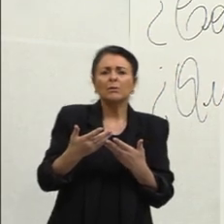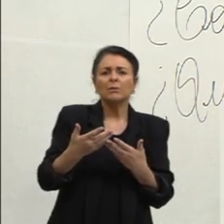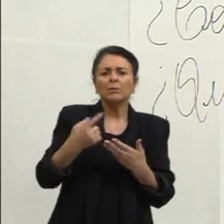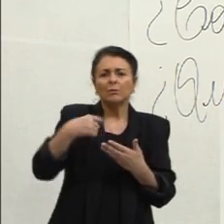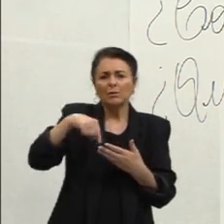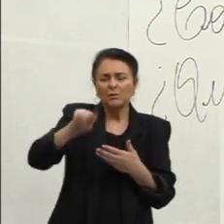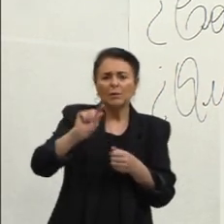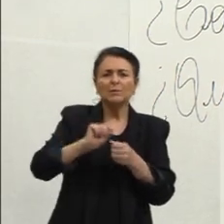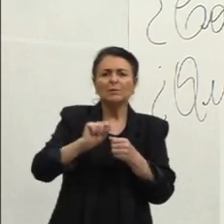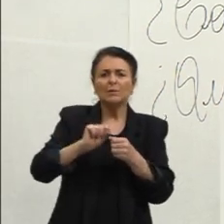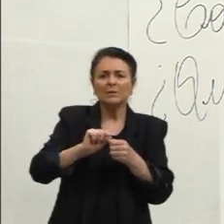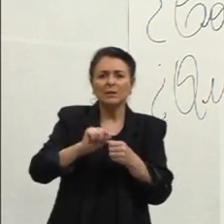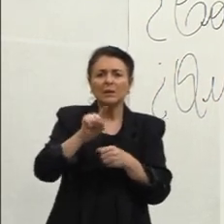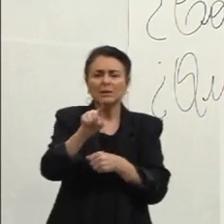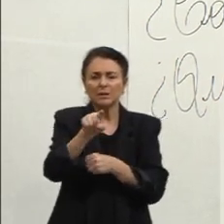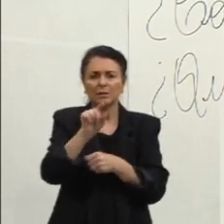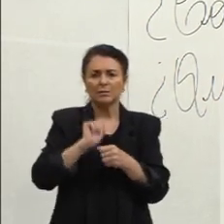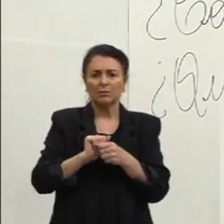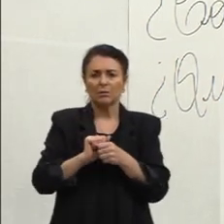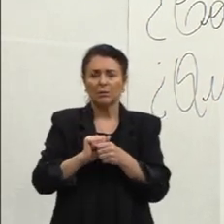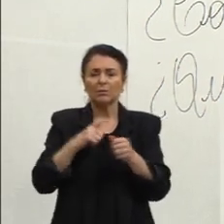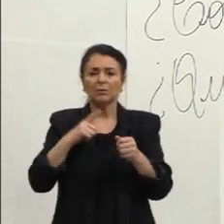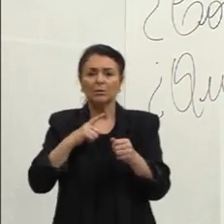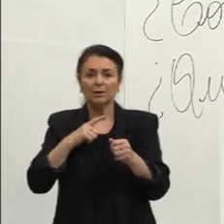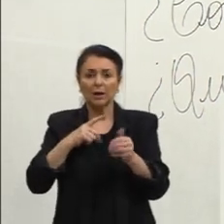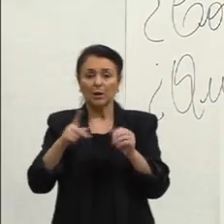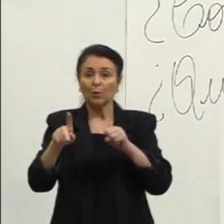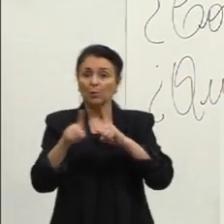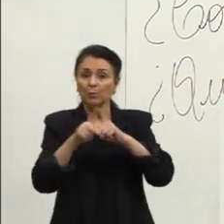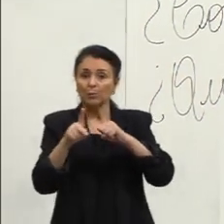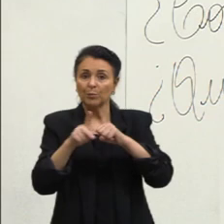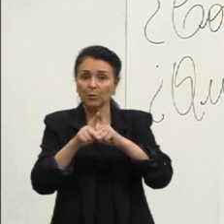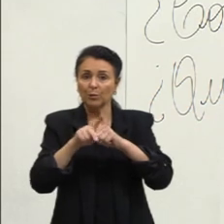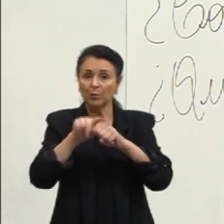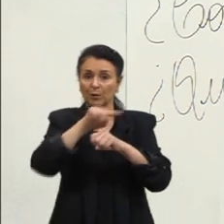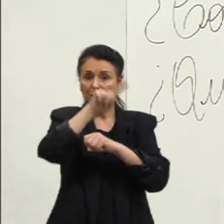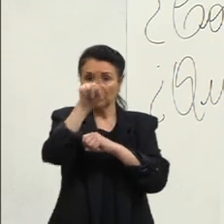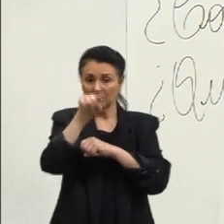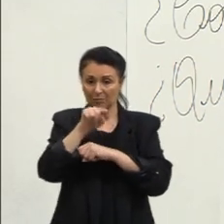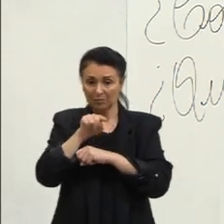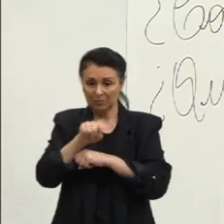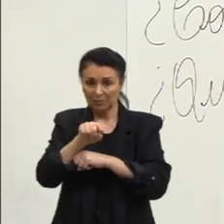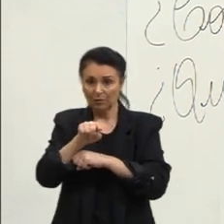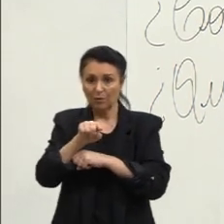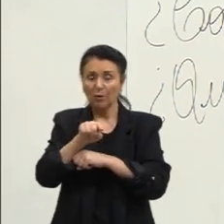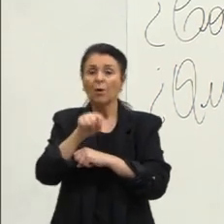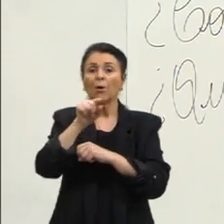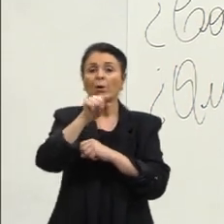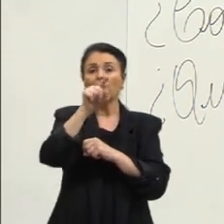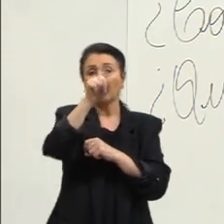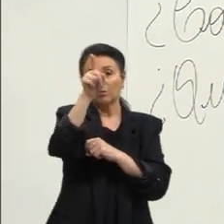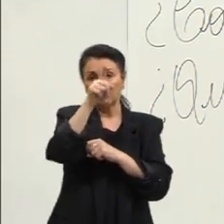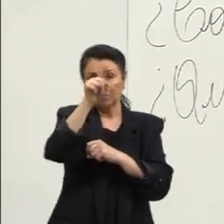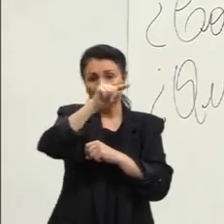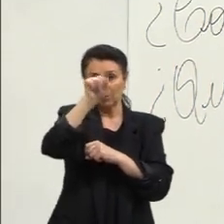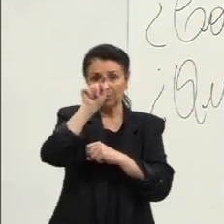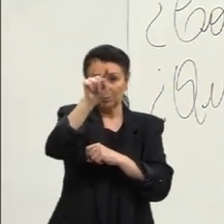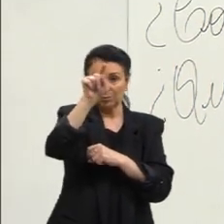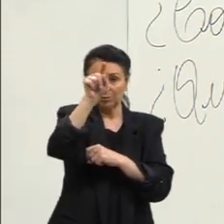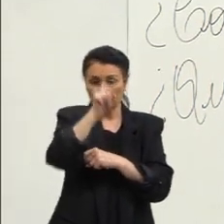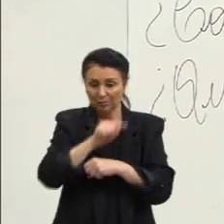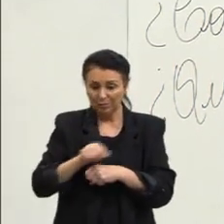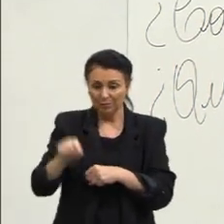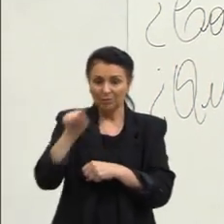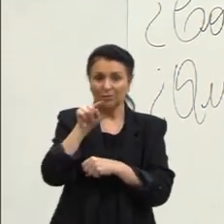assim então Os pronomes interrogativos Como o próprio nome já fala Pertence aí As